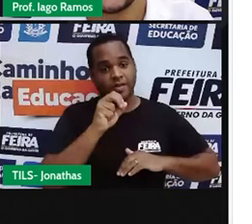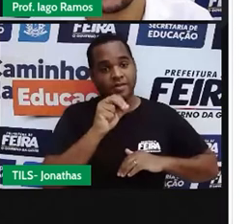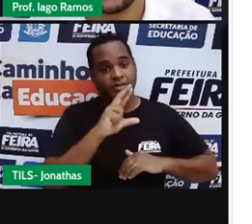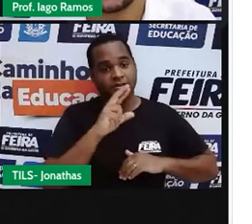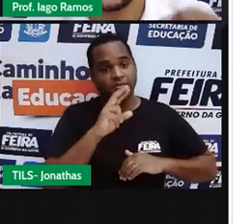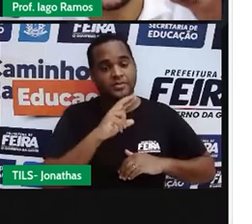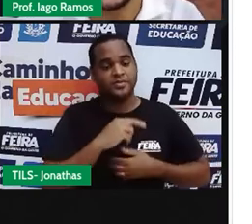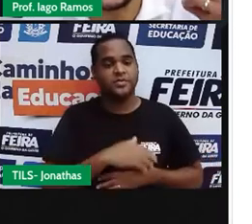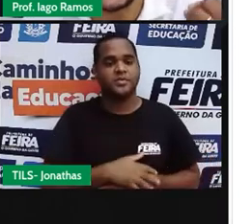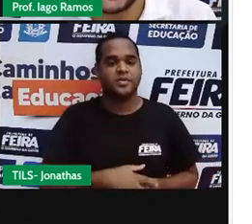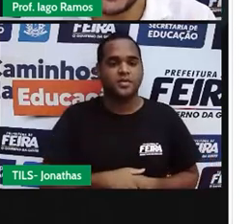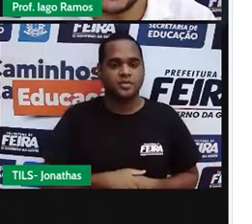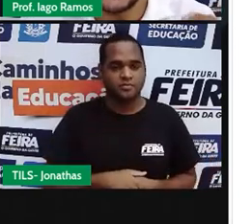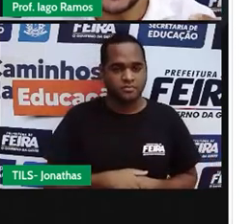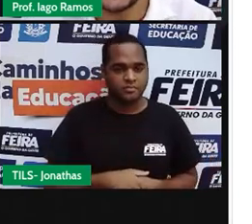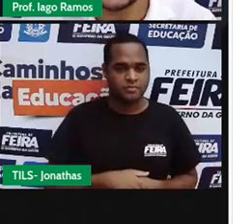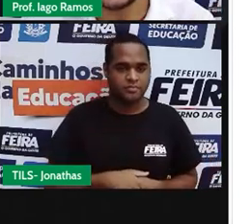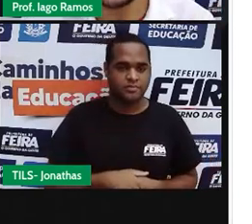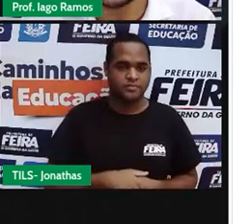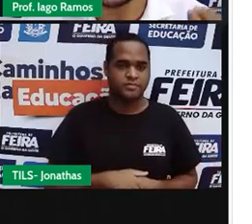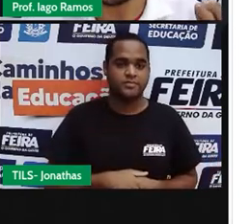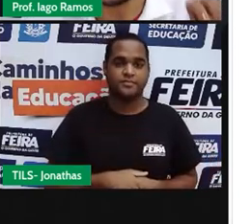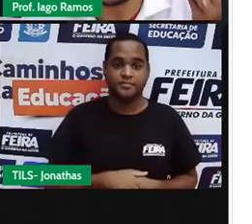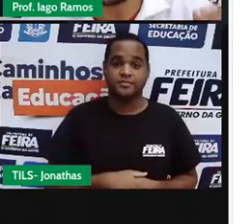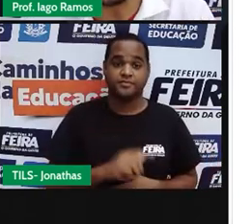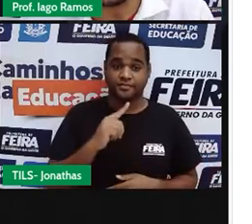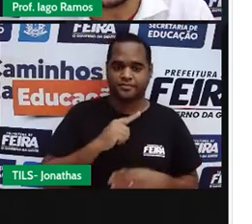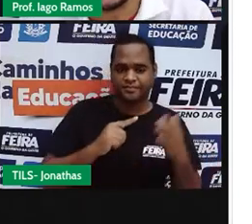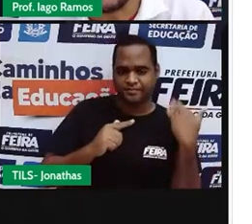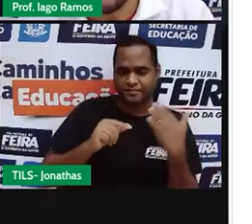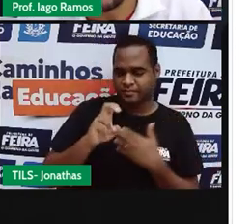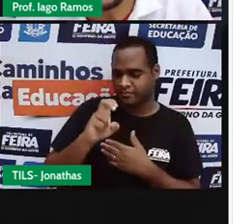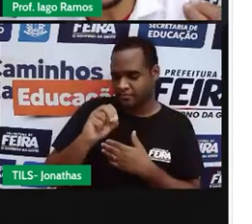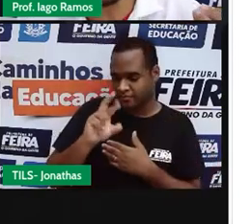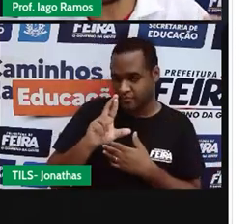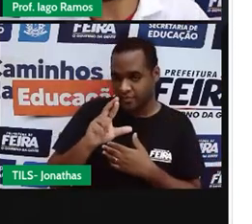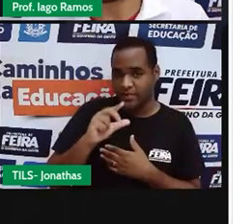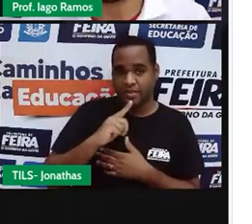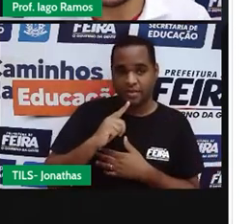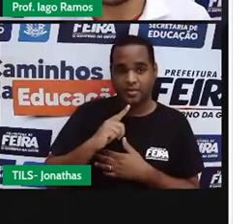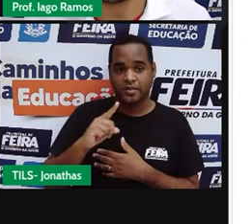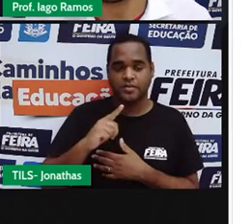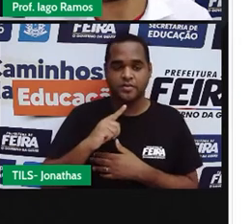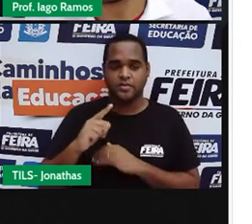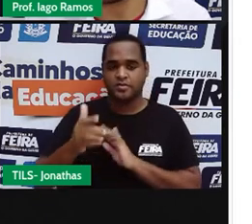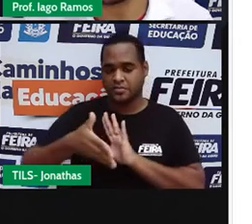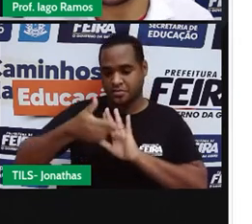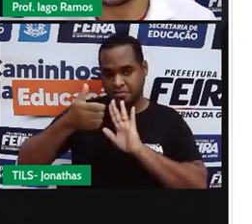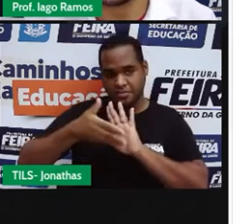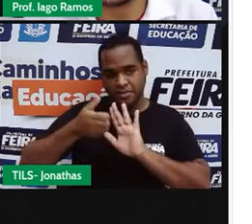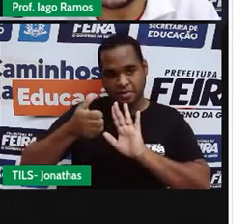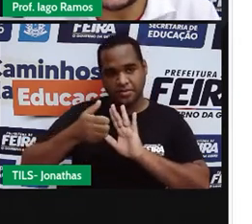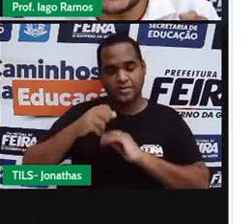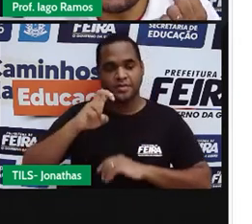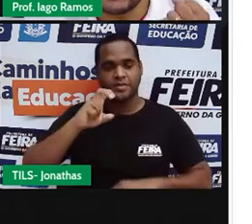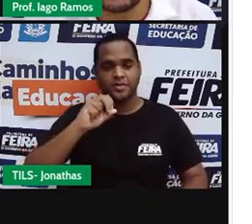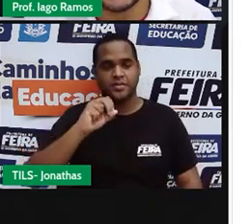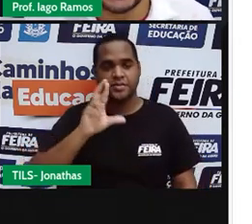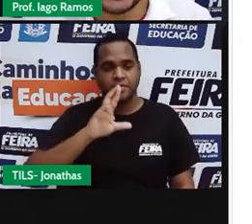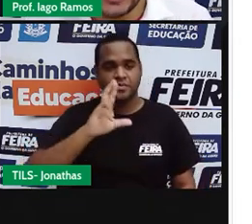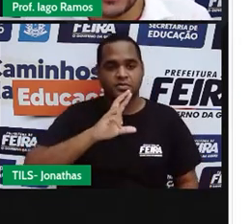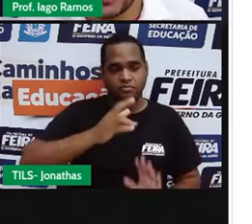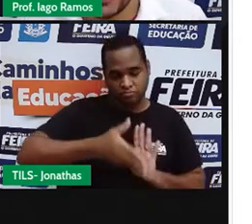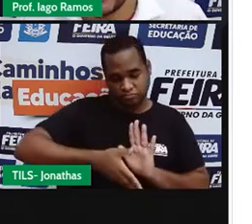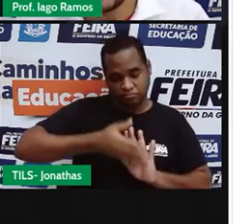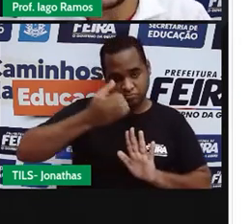ele. Ó, tirar a dívida que eu tinha com ele. Em matemática, quando a gente fala de tirar uma